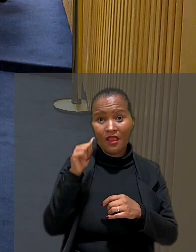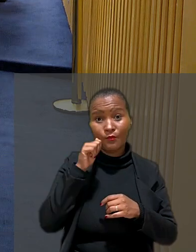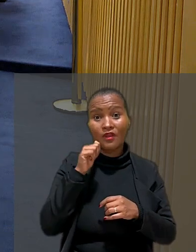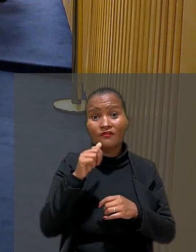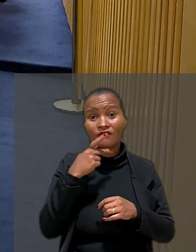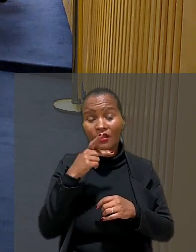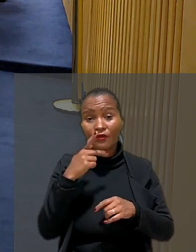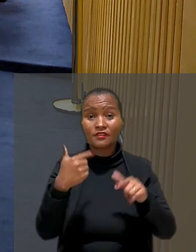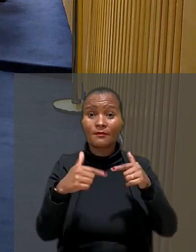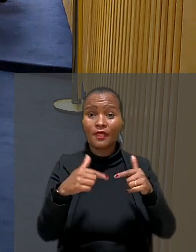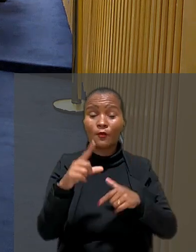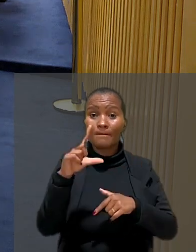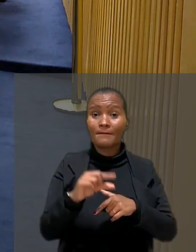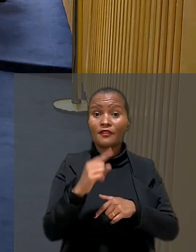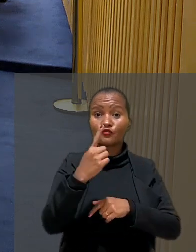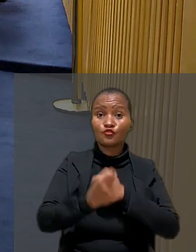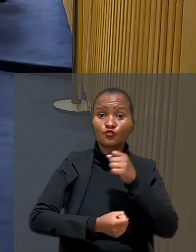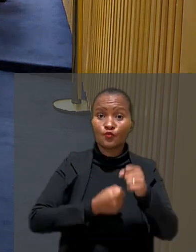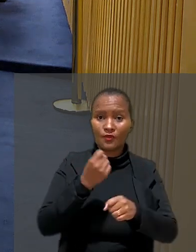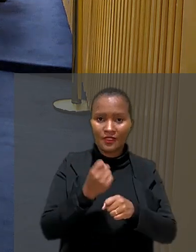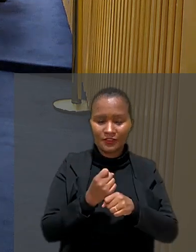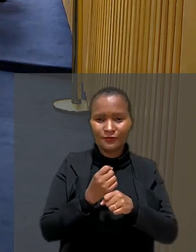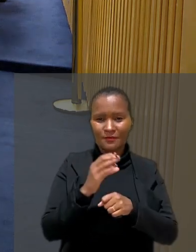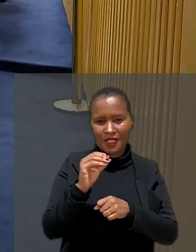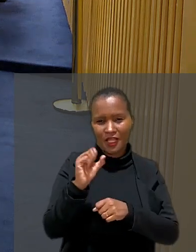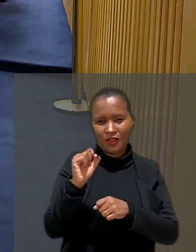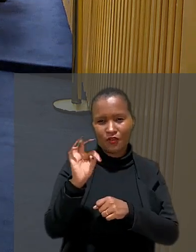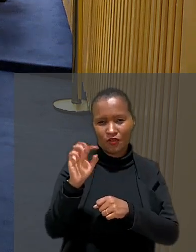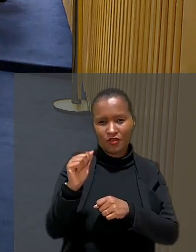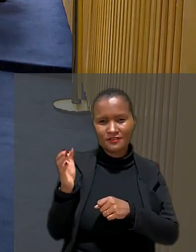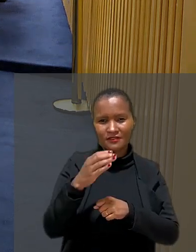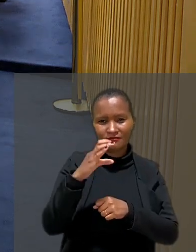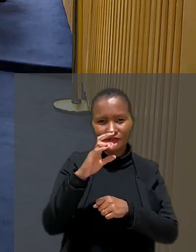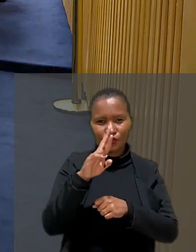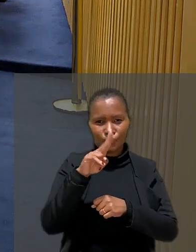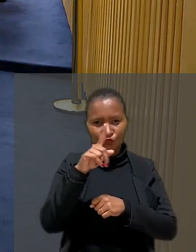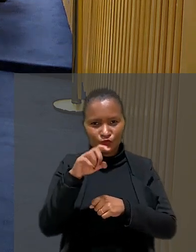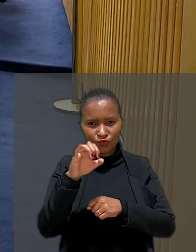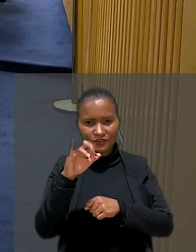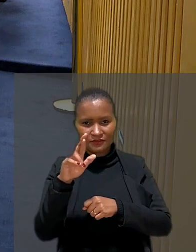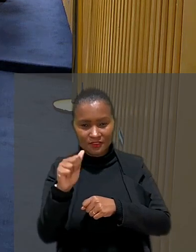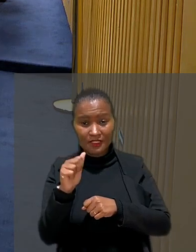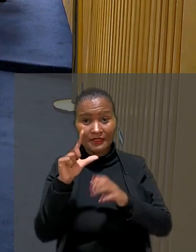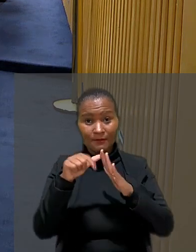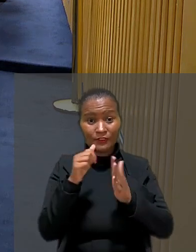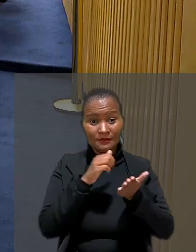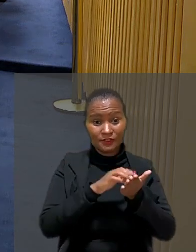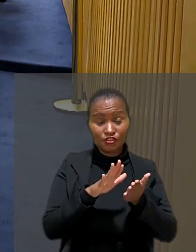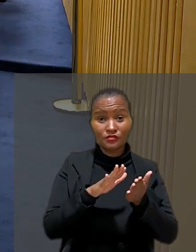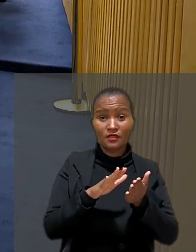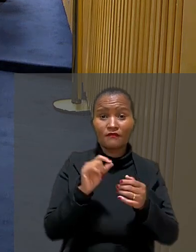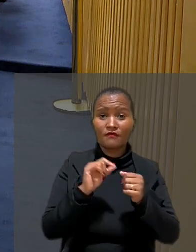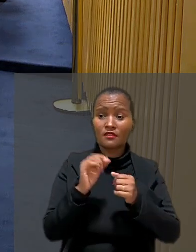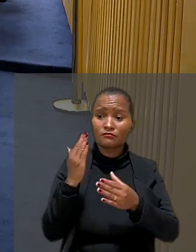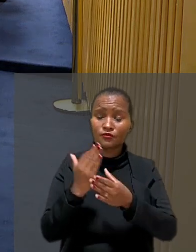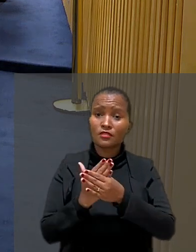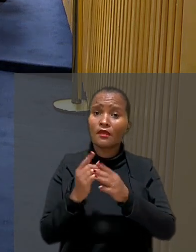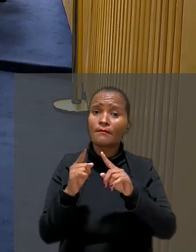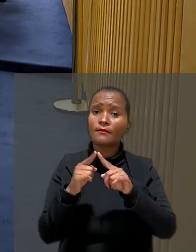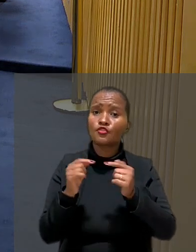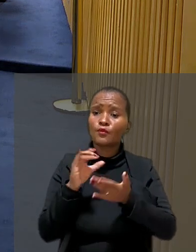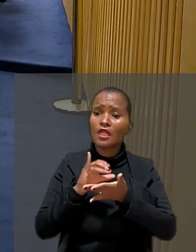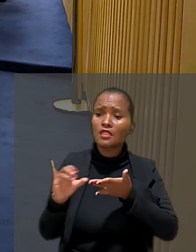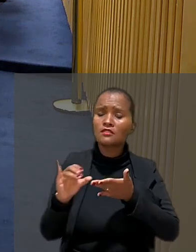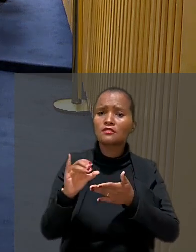Justiça que trabalhou por menos de um ano para Costa Cruzeiros, com sede em São Paulo. Após ser dispensada, ela ajuizou a ação contra a empresa,